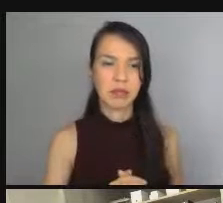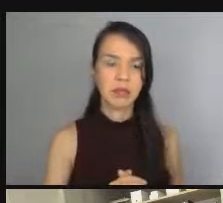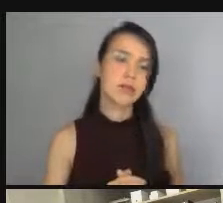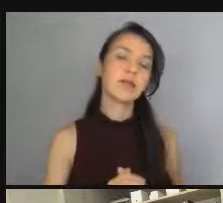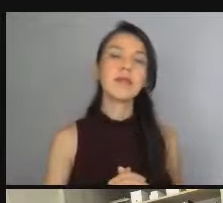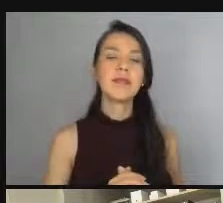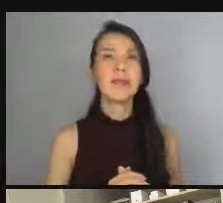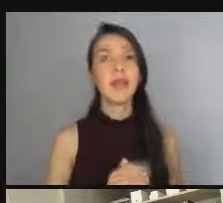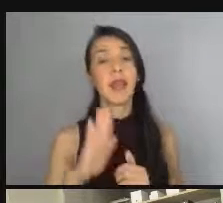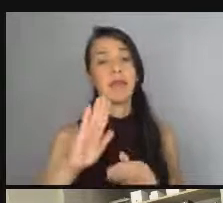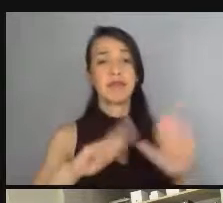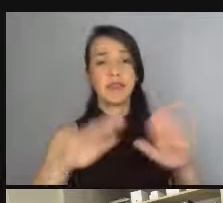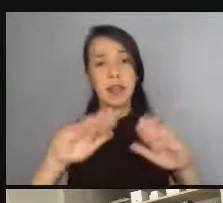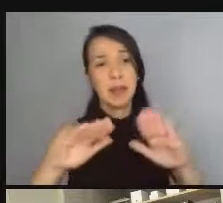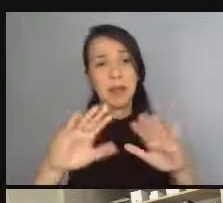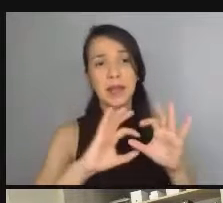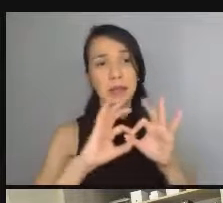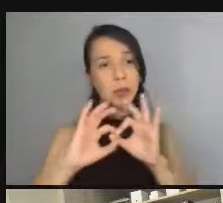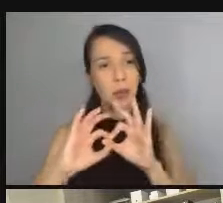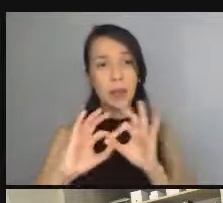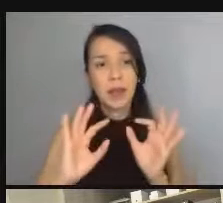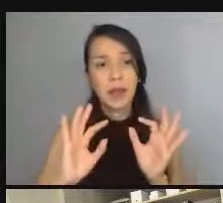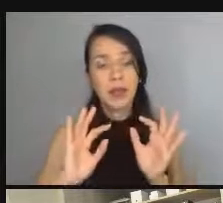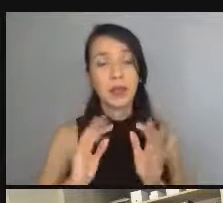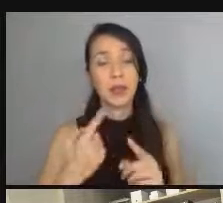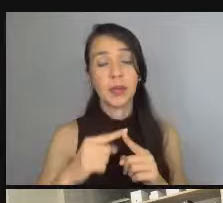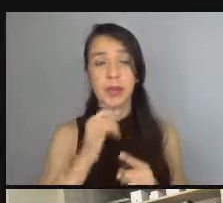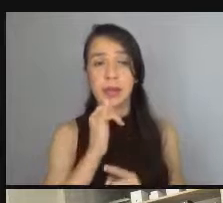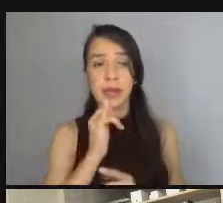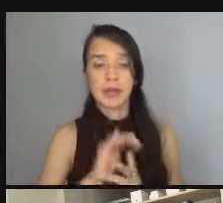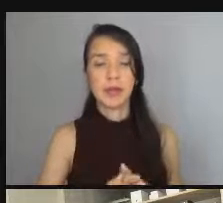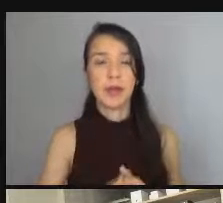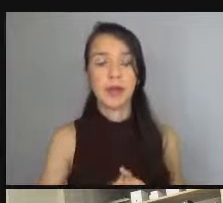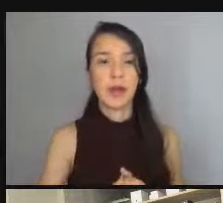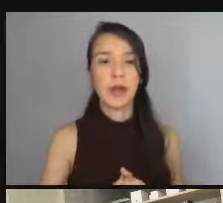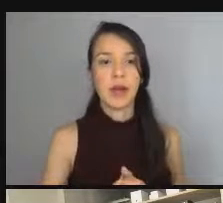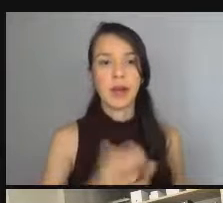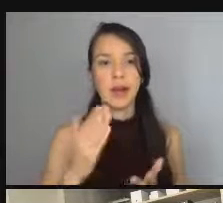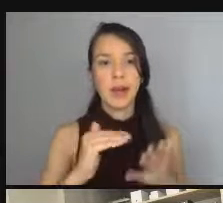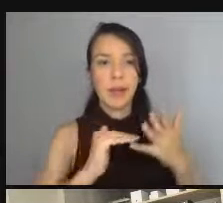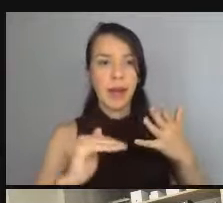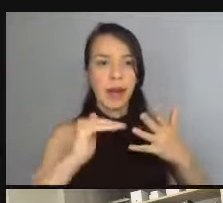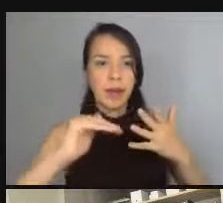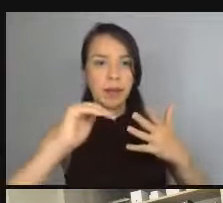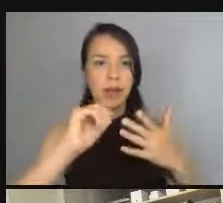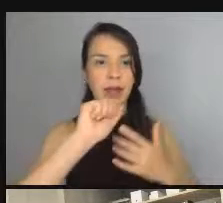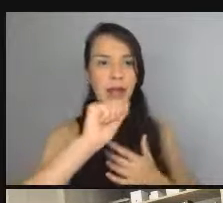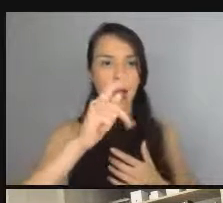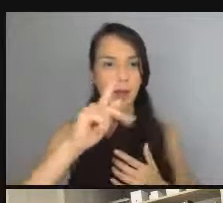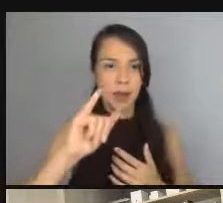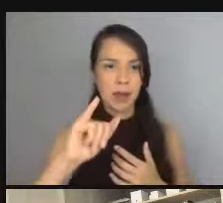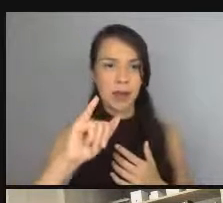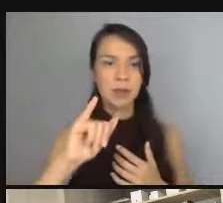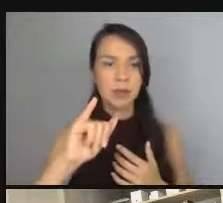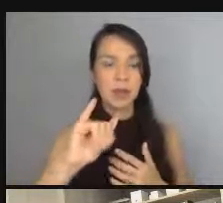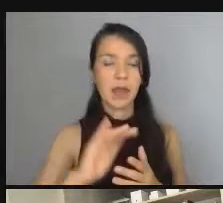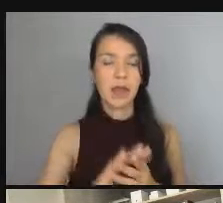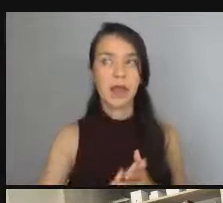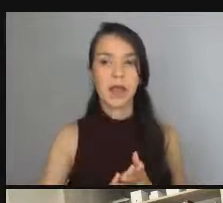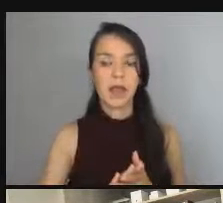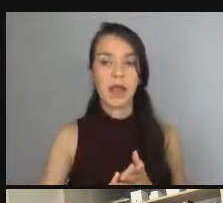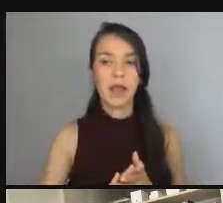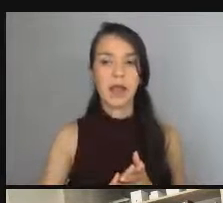Cara, tudo vai depender do contexto que você está fazendo. Porque, por exemplo, uma camada, vamos dizer que é uma camada de API. Sendo que,